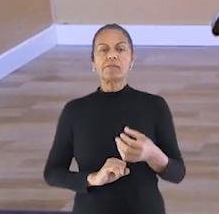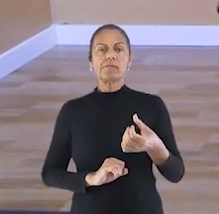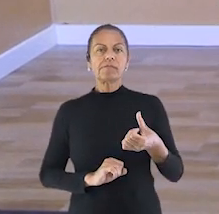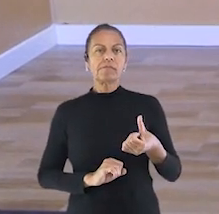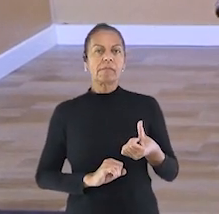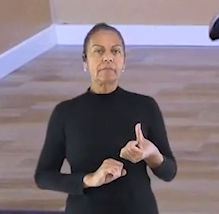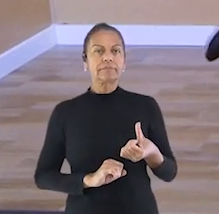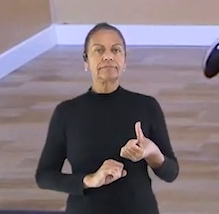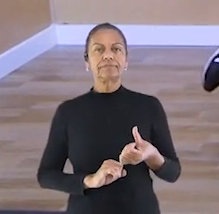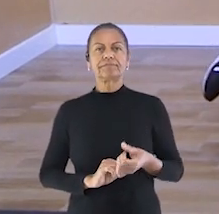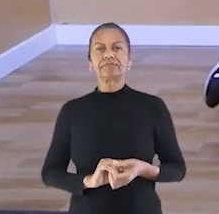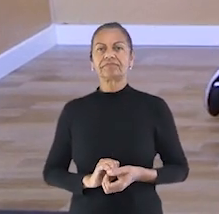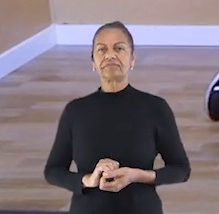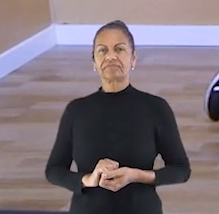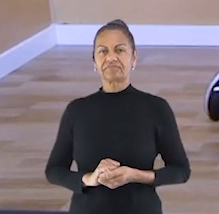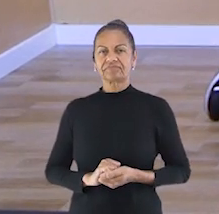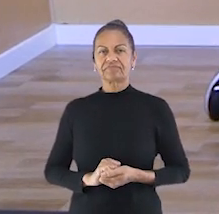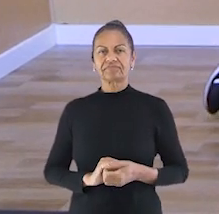seis,